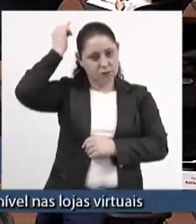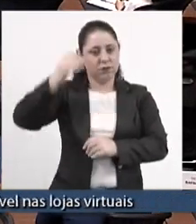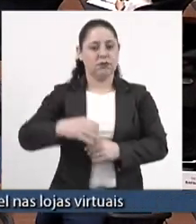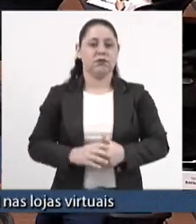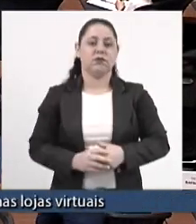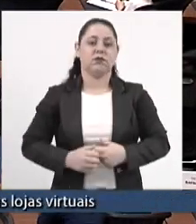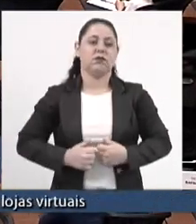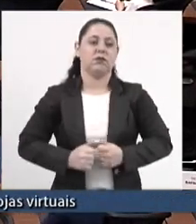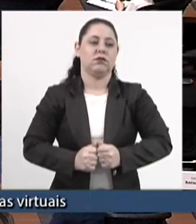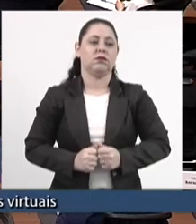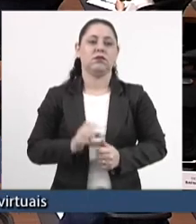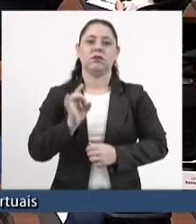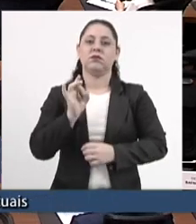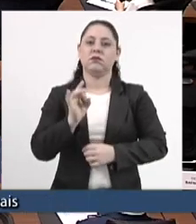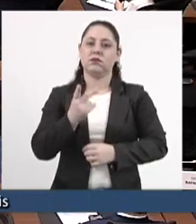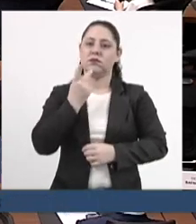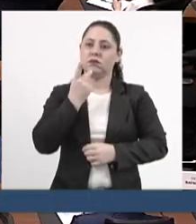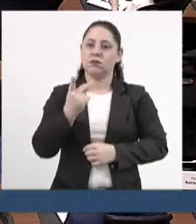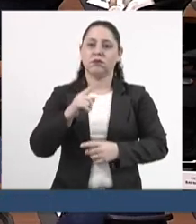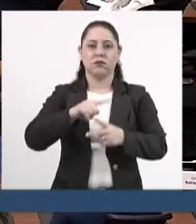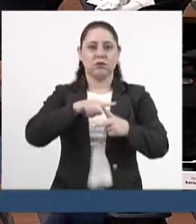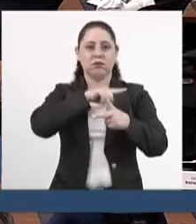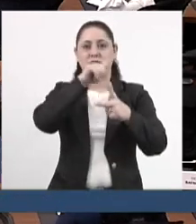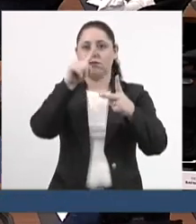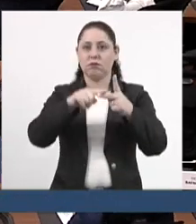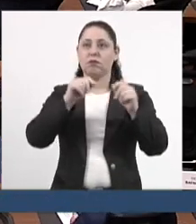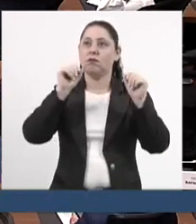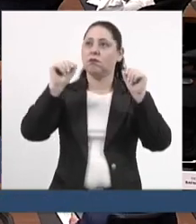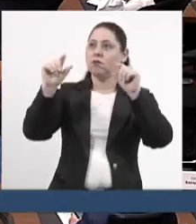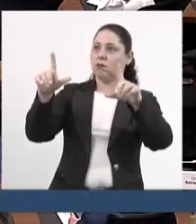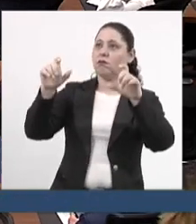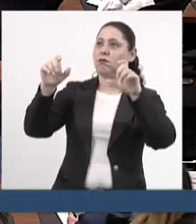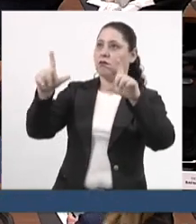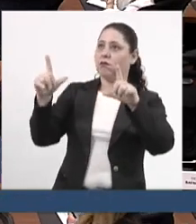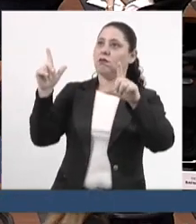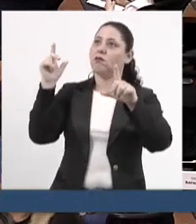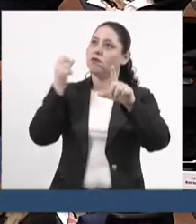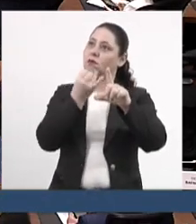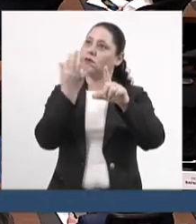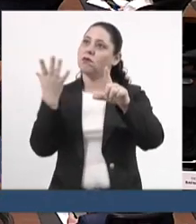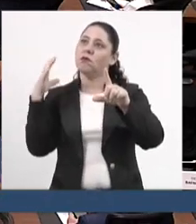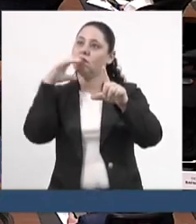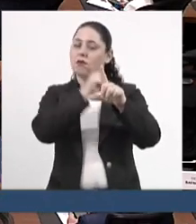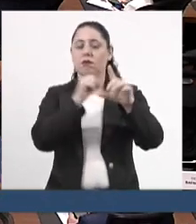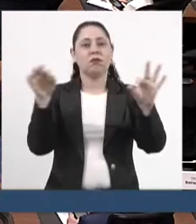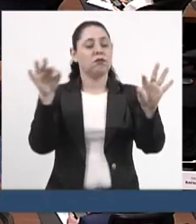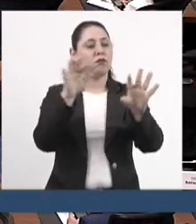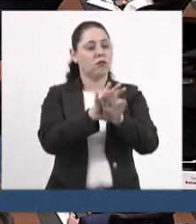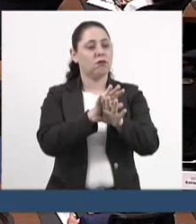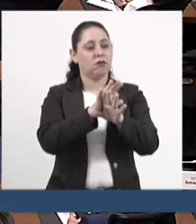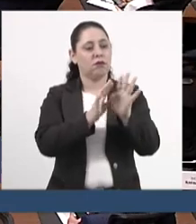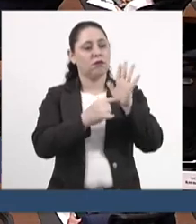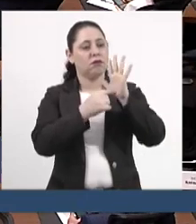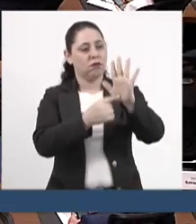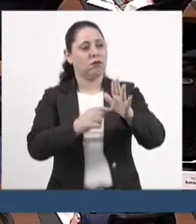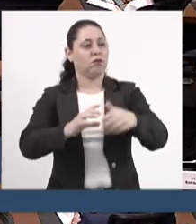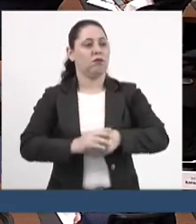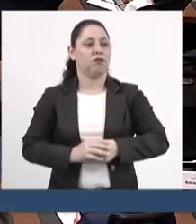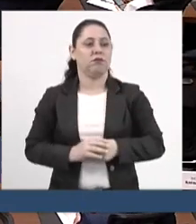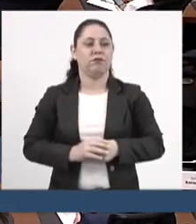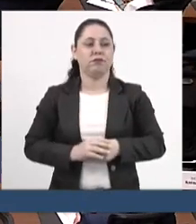Júnior Mock, só passar mais dois quadrinhos dos números. É muito rápido. E aí eu termino a apresentação.